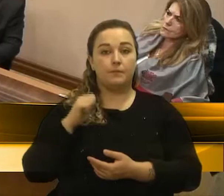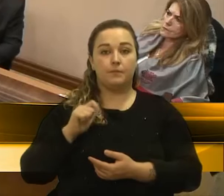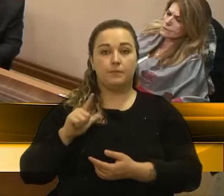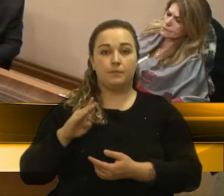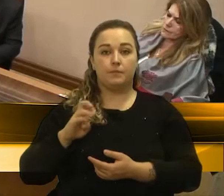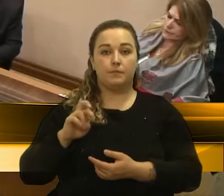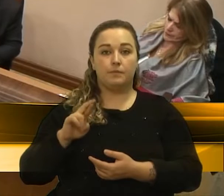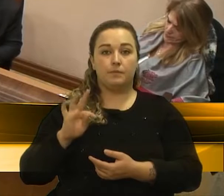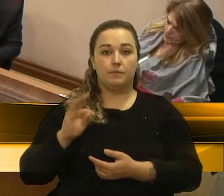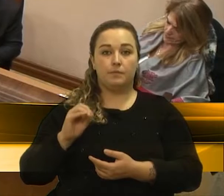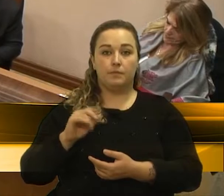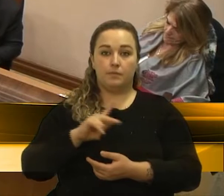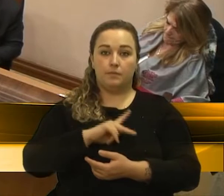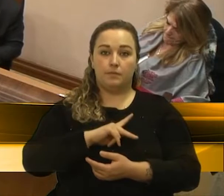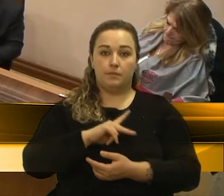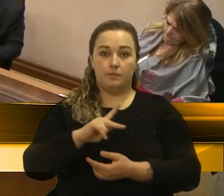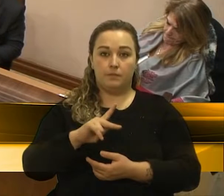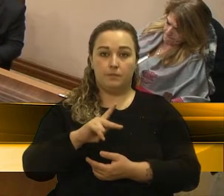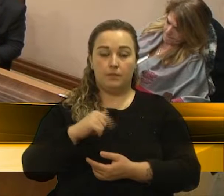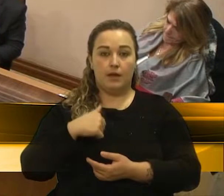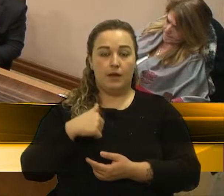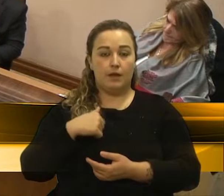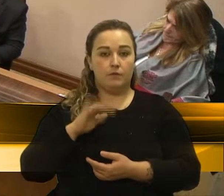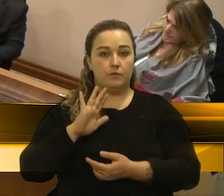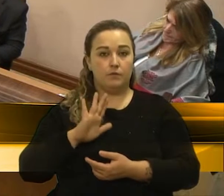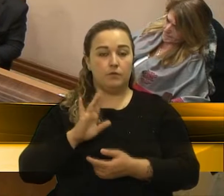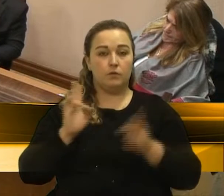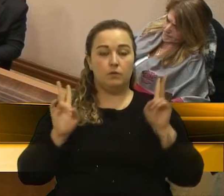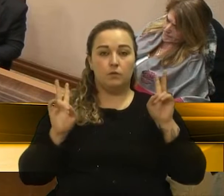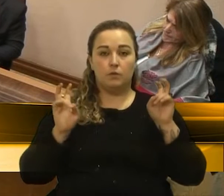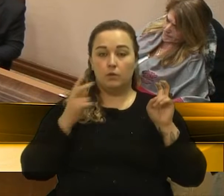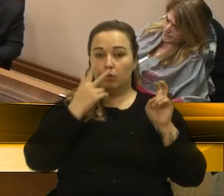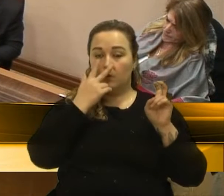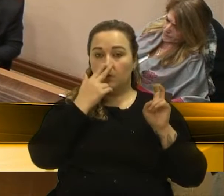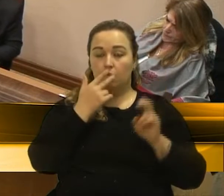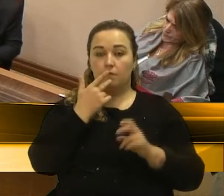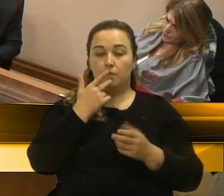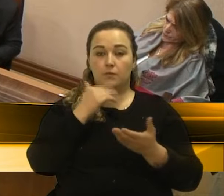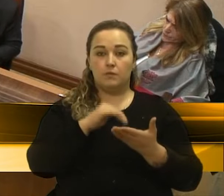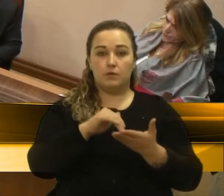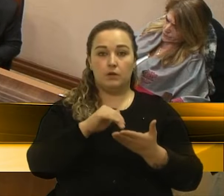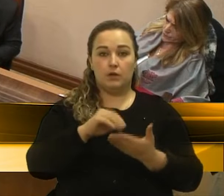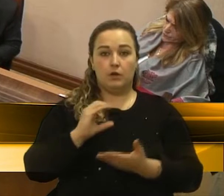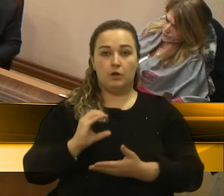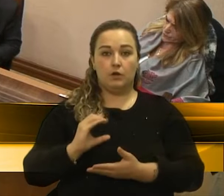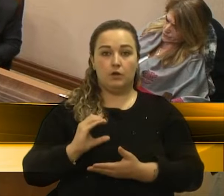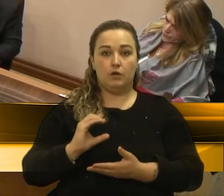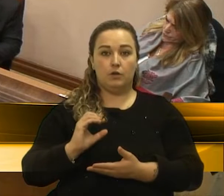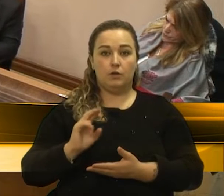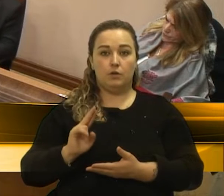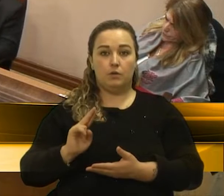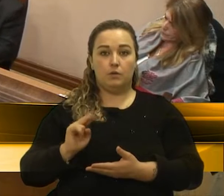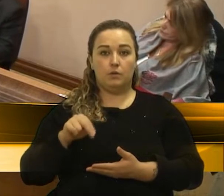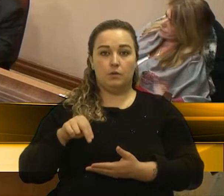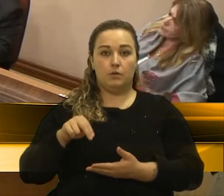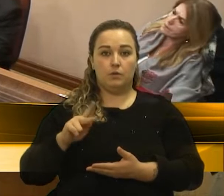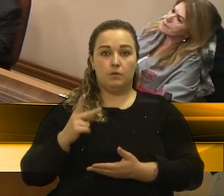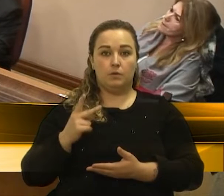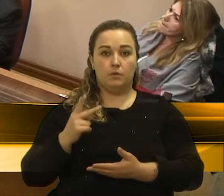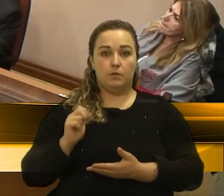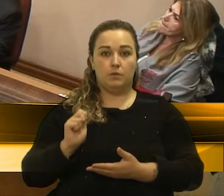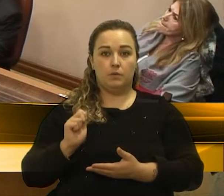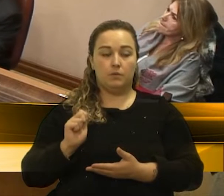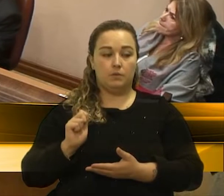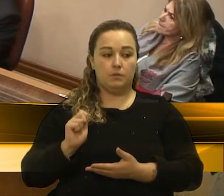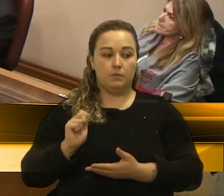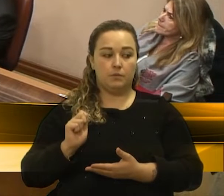Senhor presidente, eu vou ficar um pouco naquilo que falou o secretário Cunha e algumas questões para que ele possa responder. Primeiro um breve